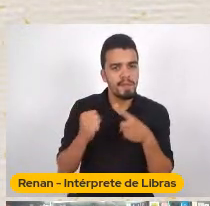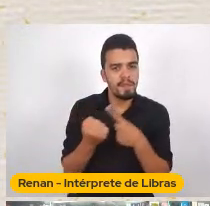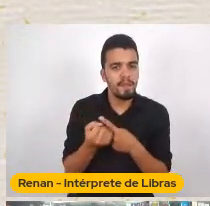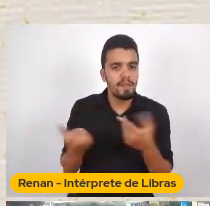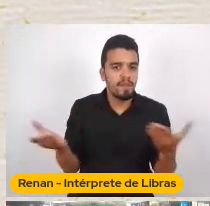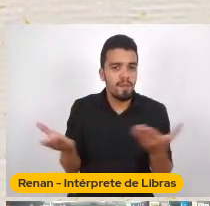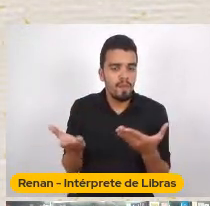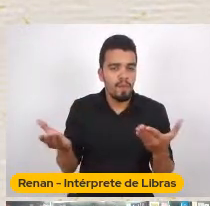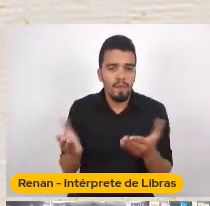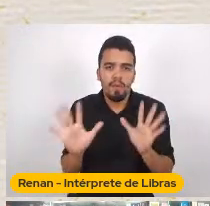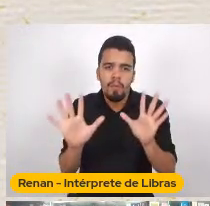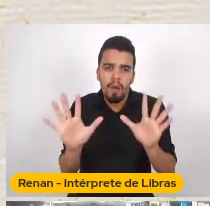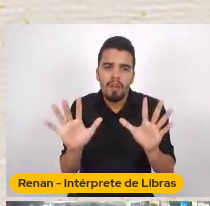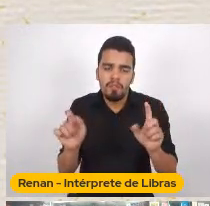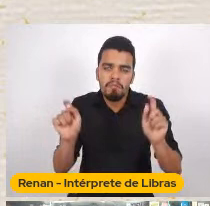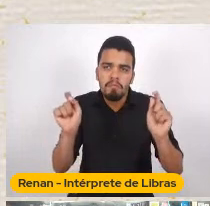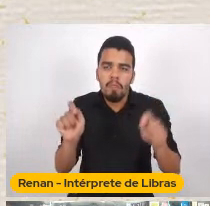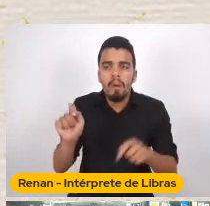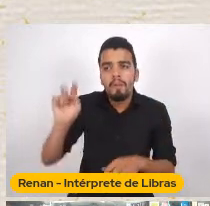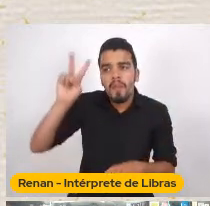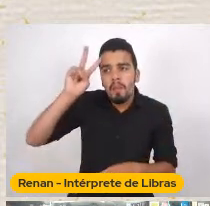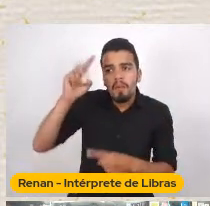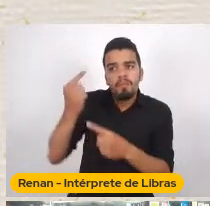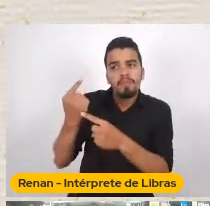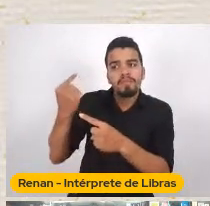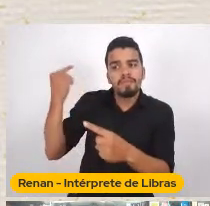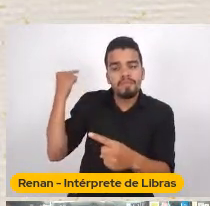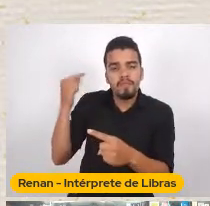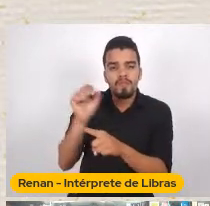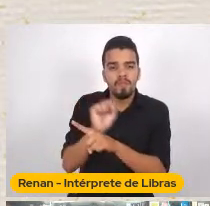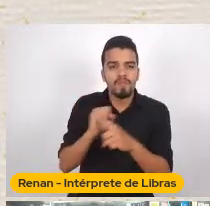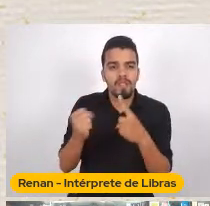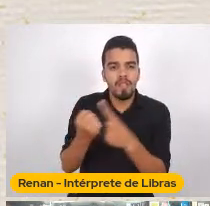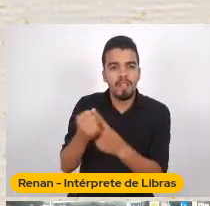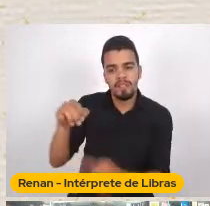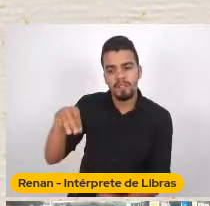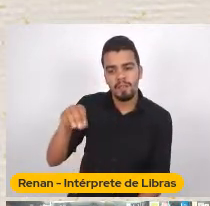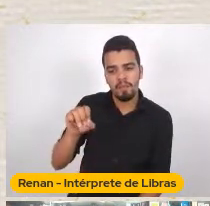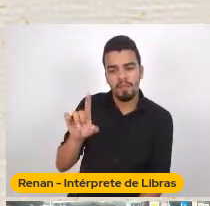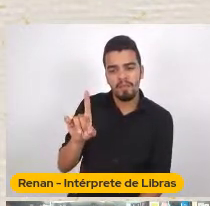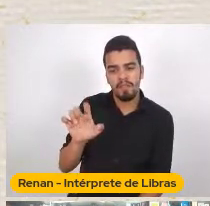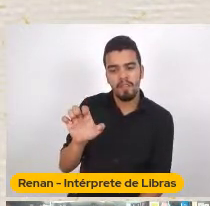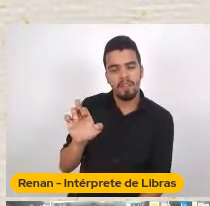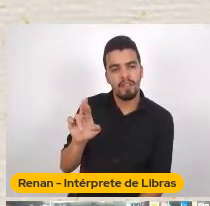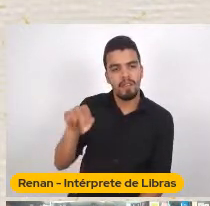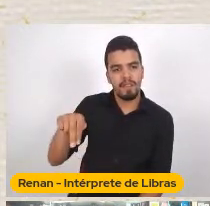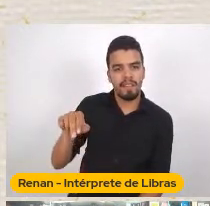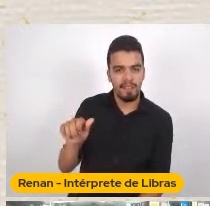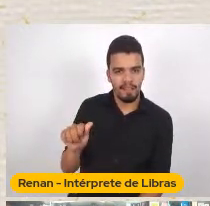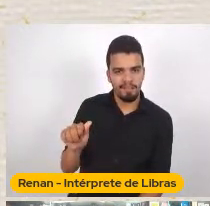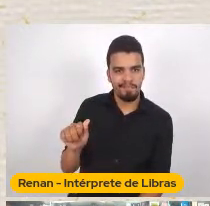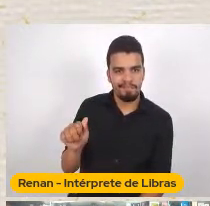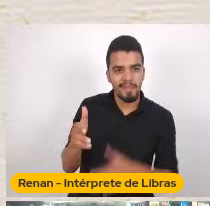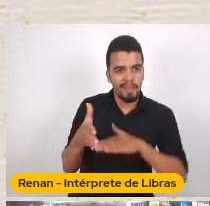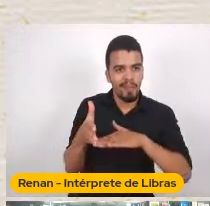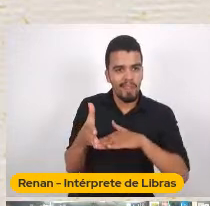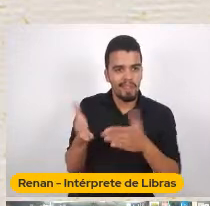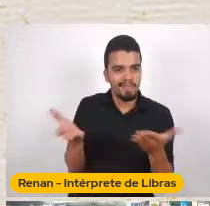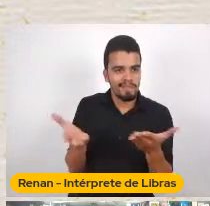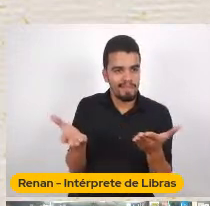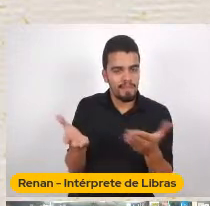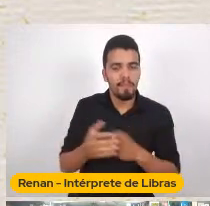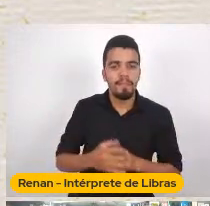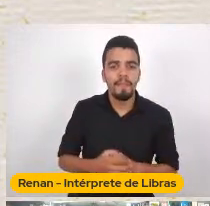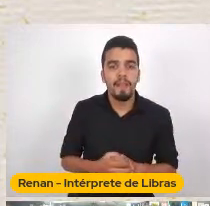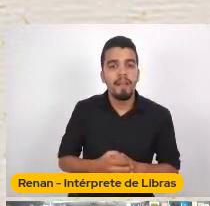Ali Até a ideia Da sociedade Moderna É composta Por narrativas E essas narrativas Ainda Elas são